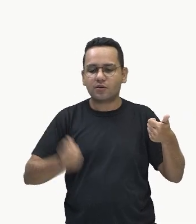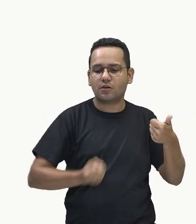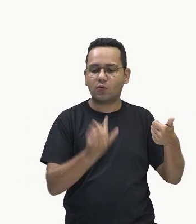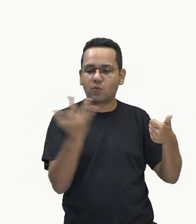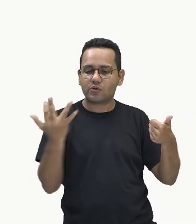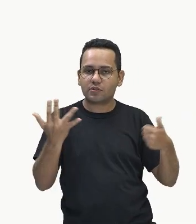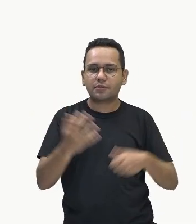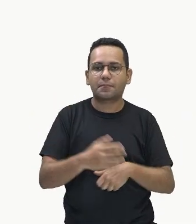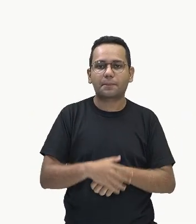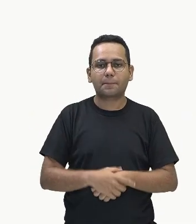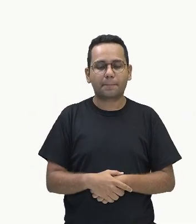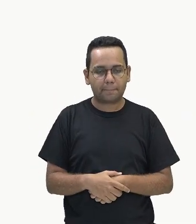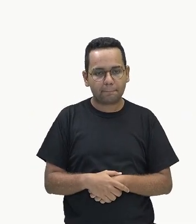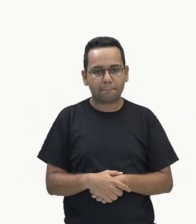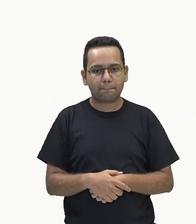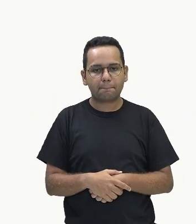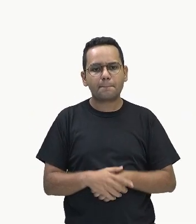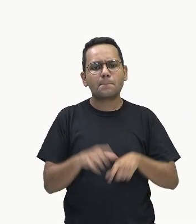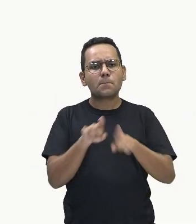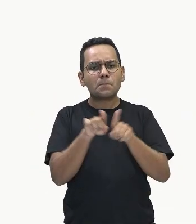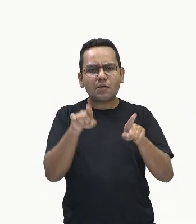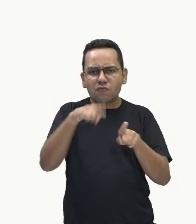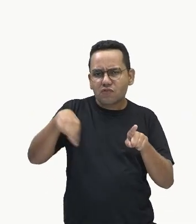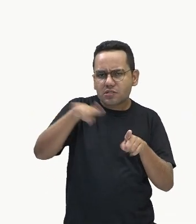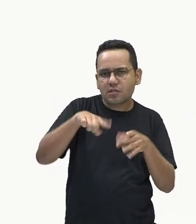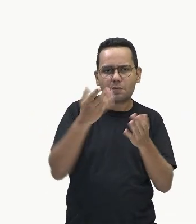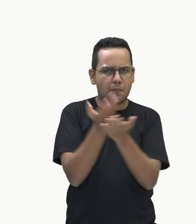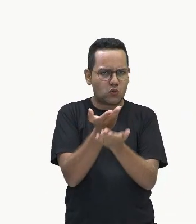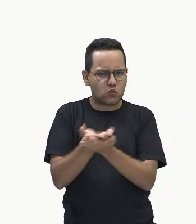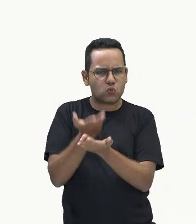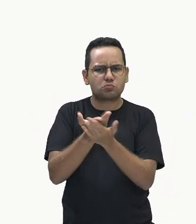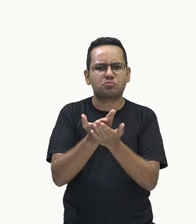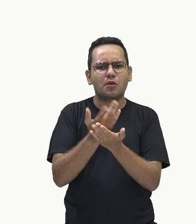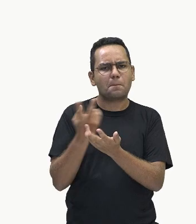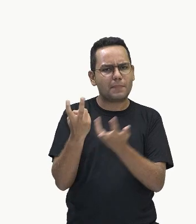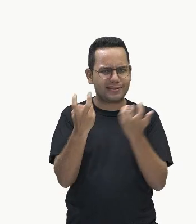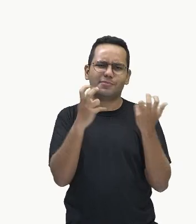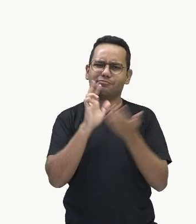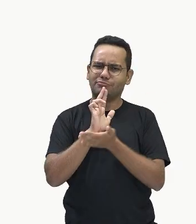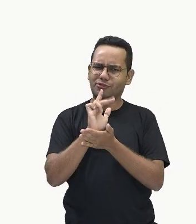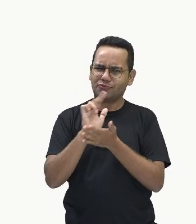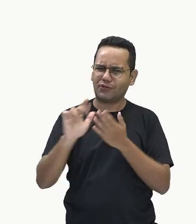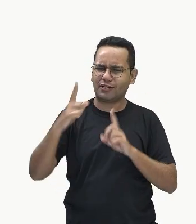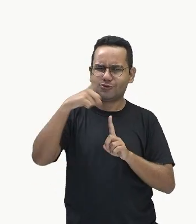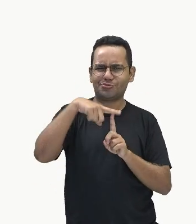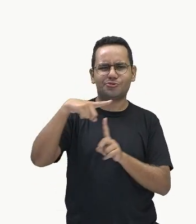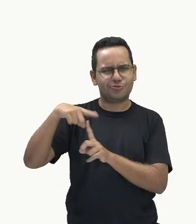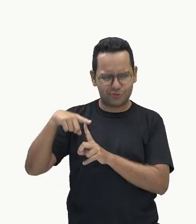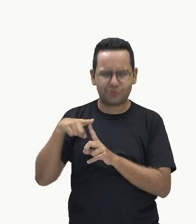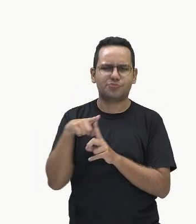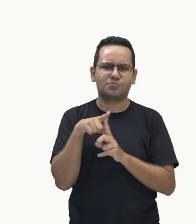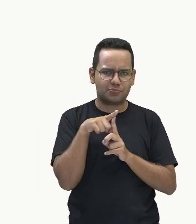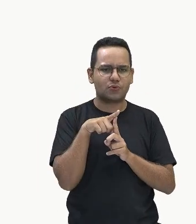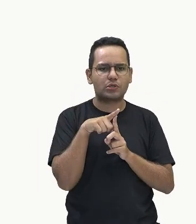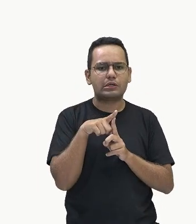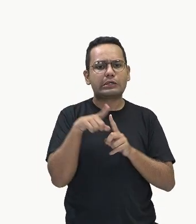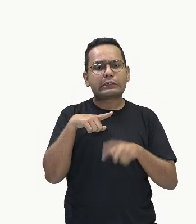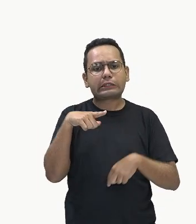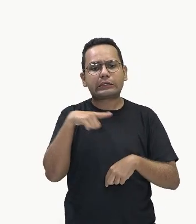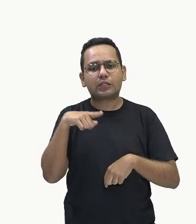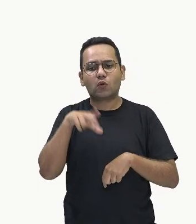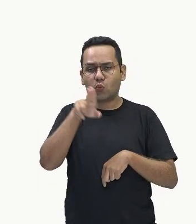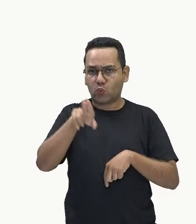Ao longo de seus estudos, você já lidou com vários tipos de gráficos que têm diferentes funções,